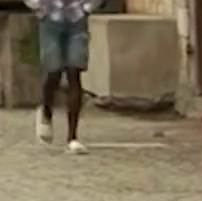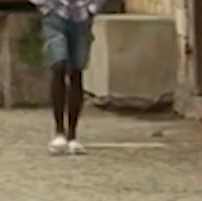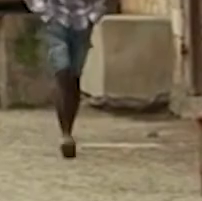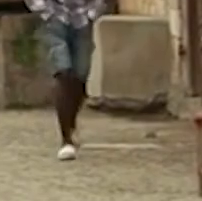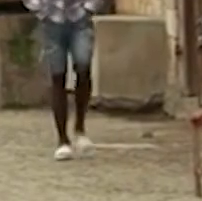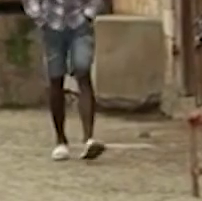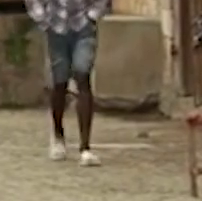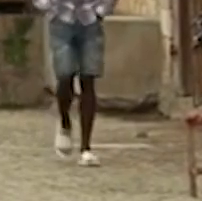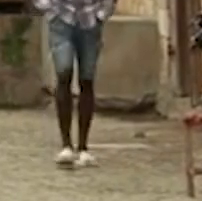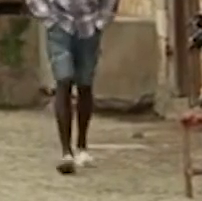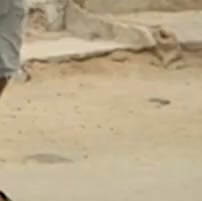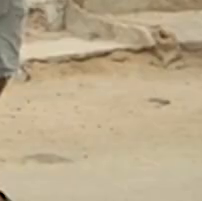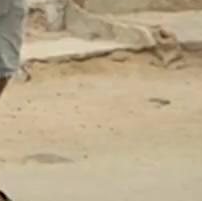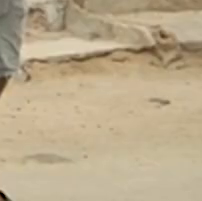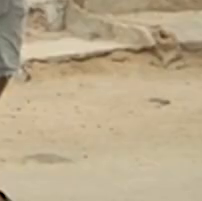anualmente